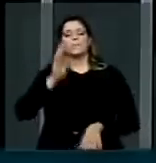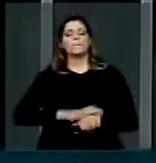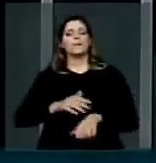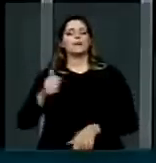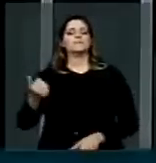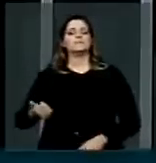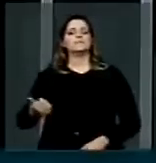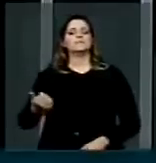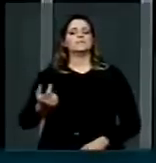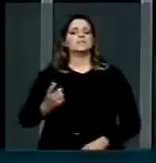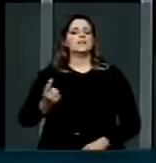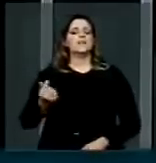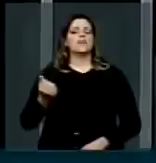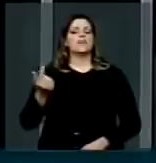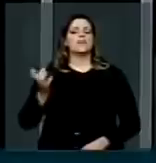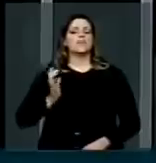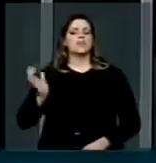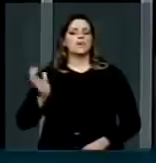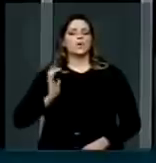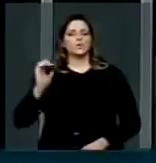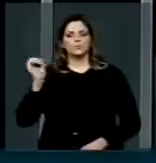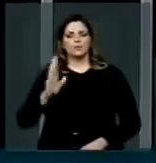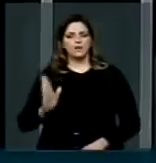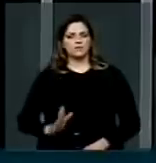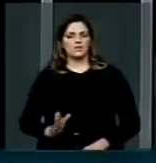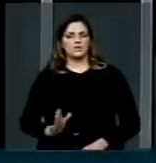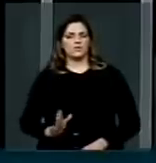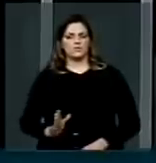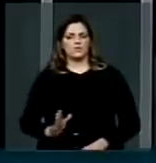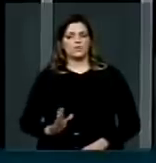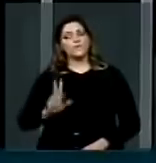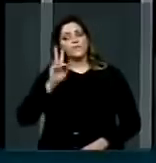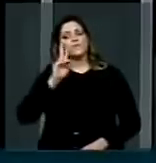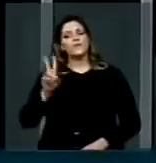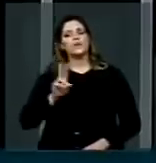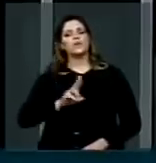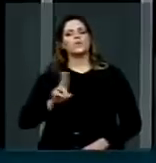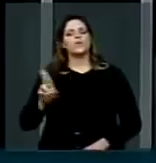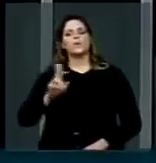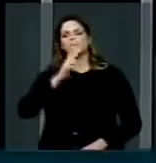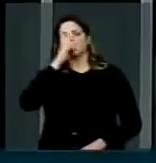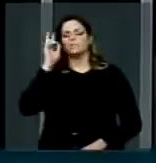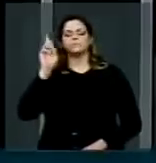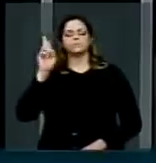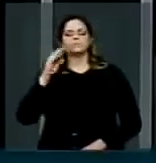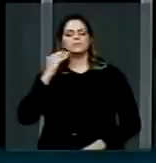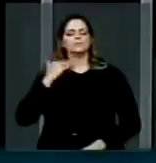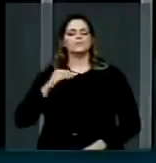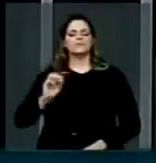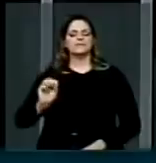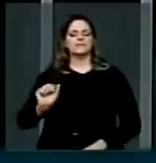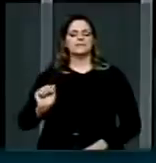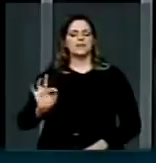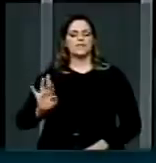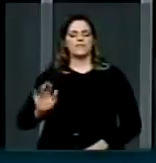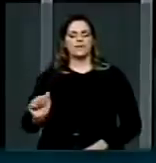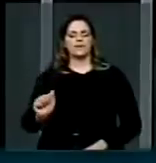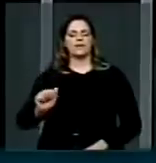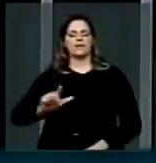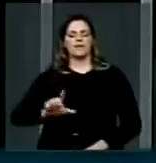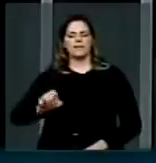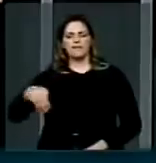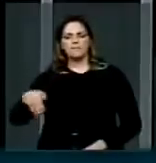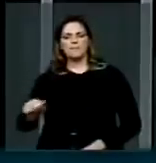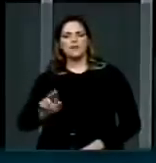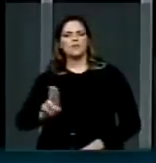Brasil e nós vamos ter lá os nomes dos banqueiros, Safra, Lehmann, são os homens mais ricos do Brasil.